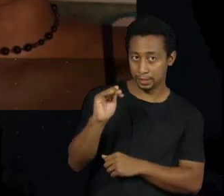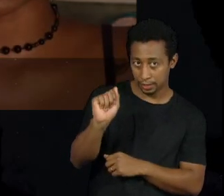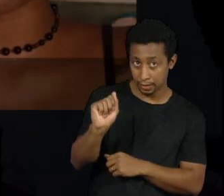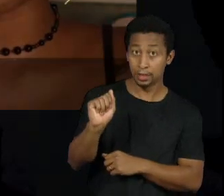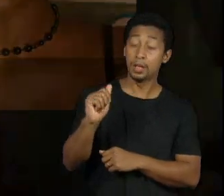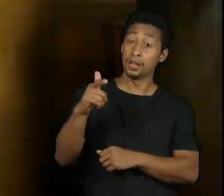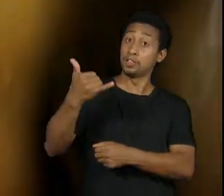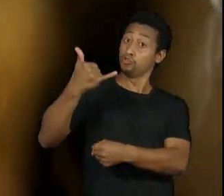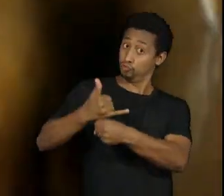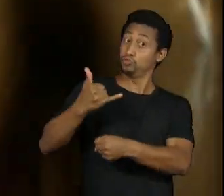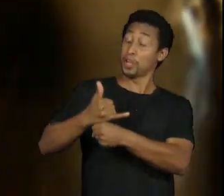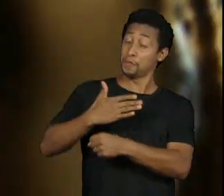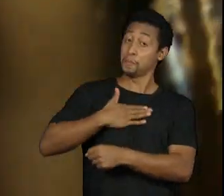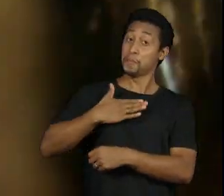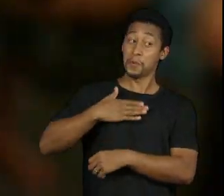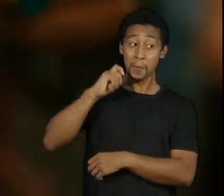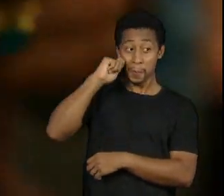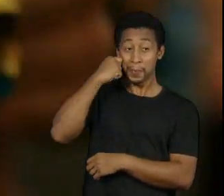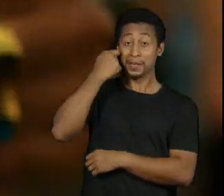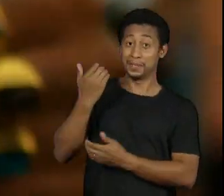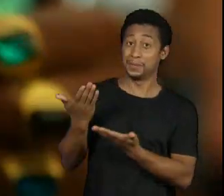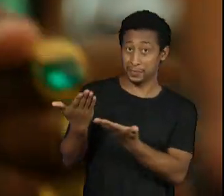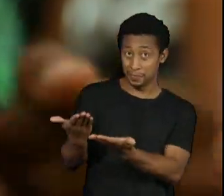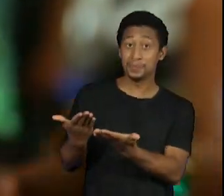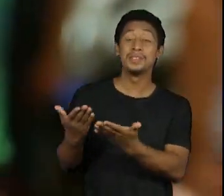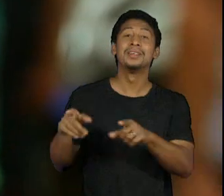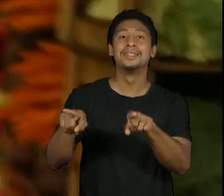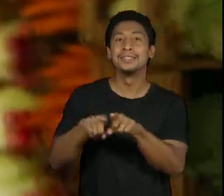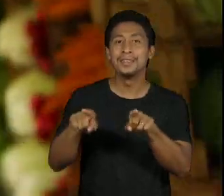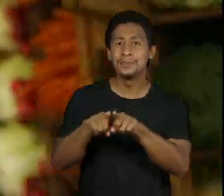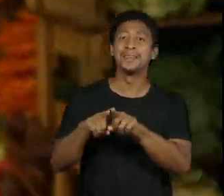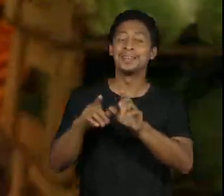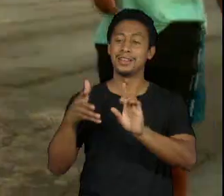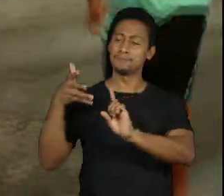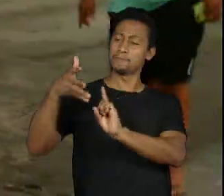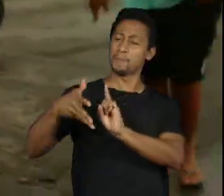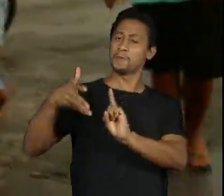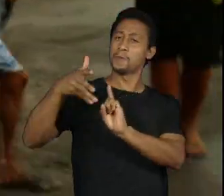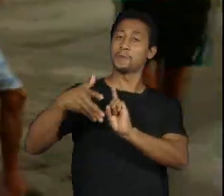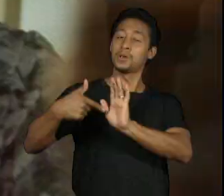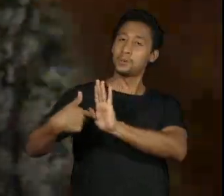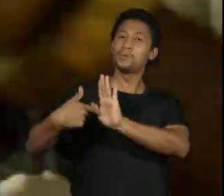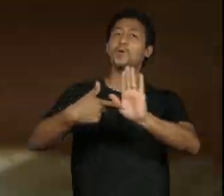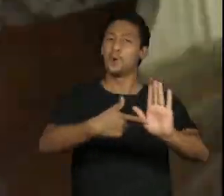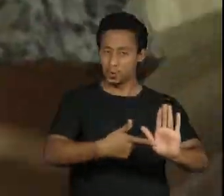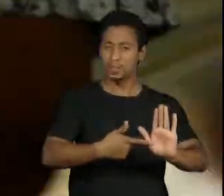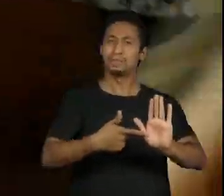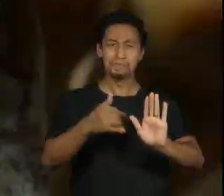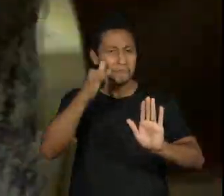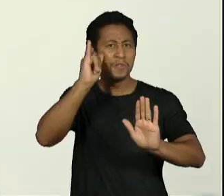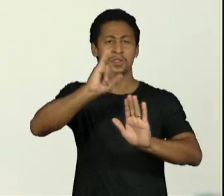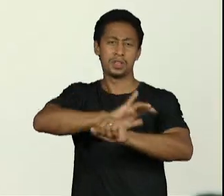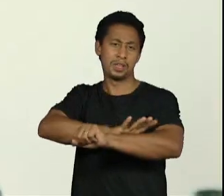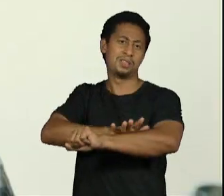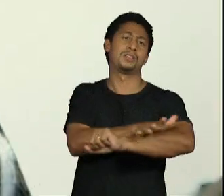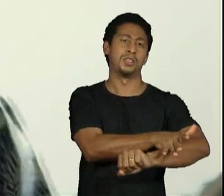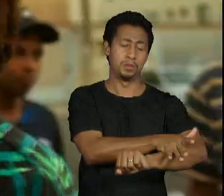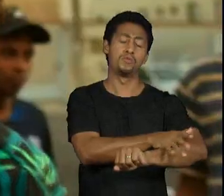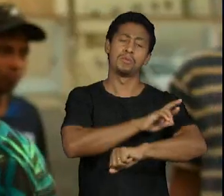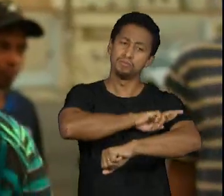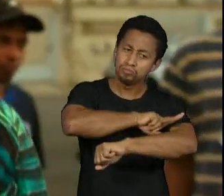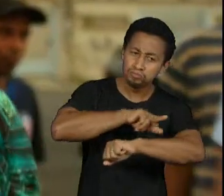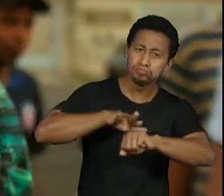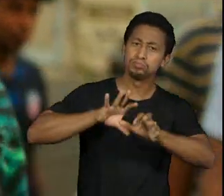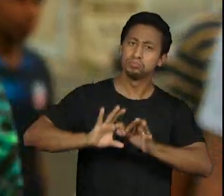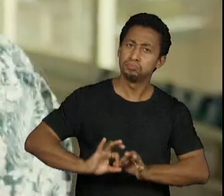chefe preto e que também traz no seu discurso artístico a pauta racial mas não só a pauta da liberdade a